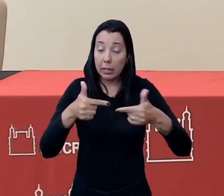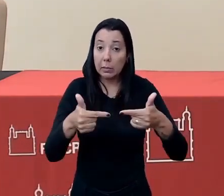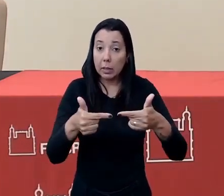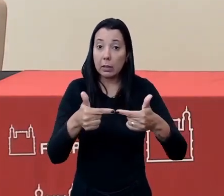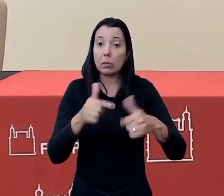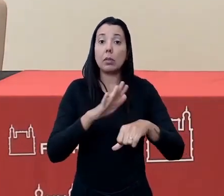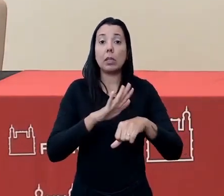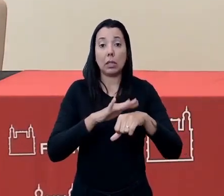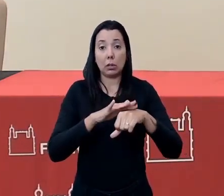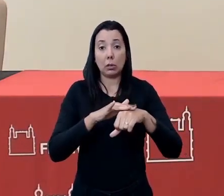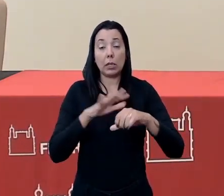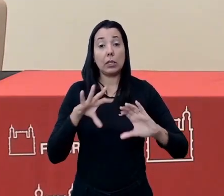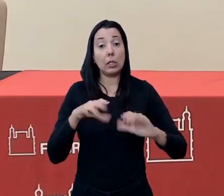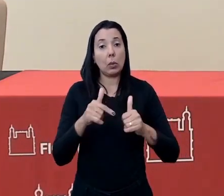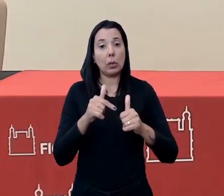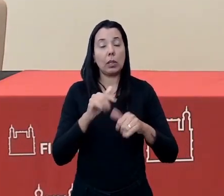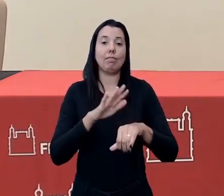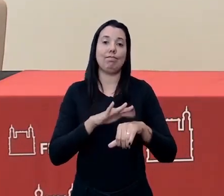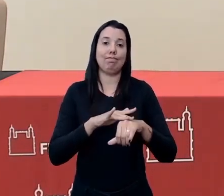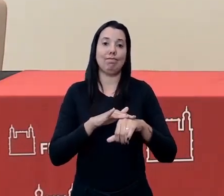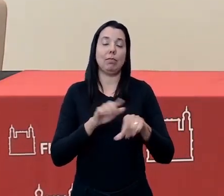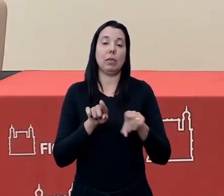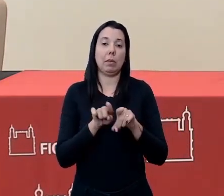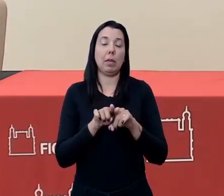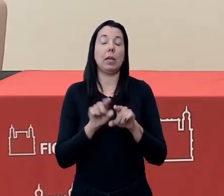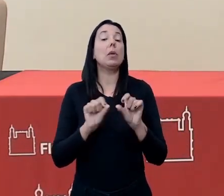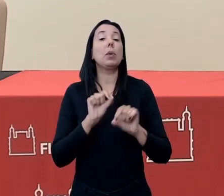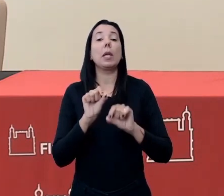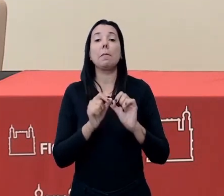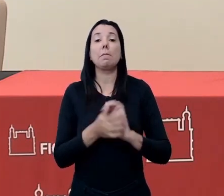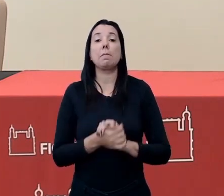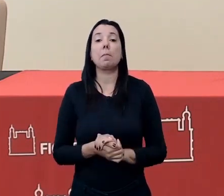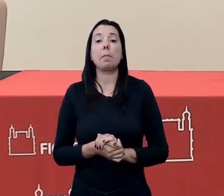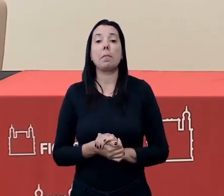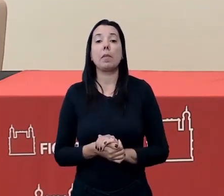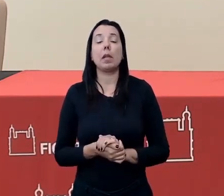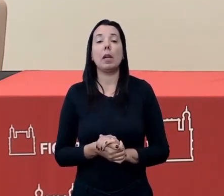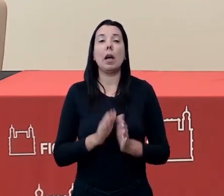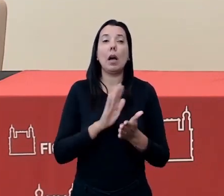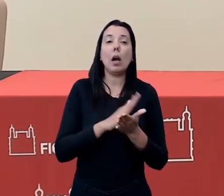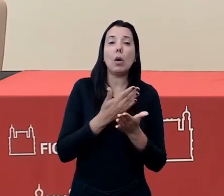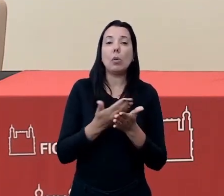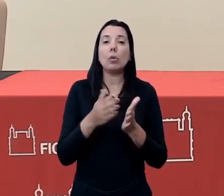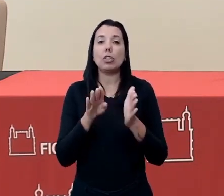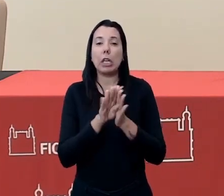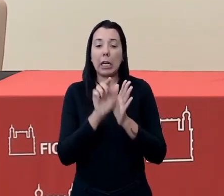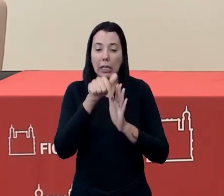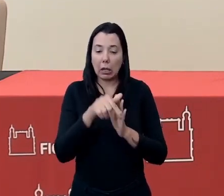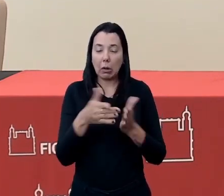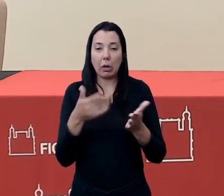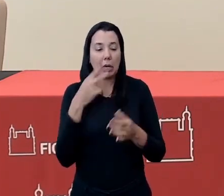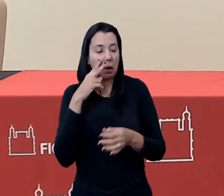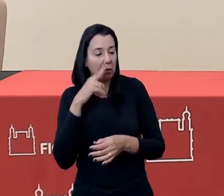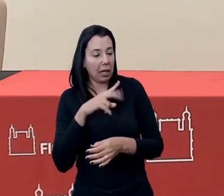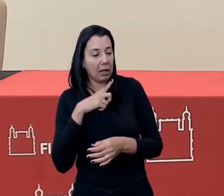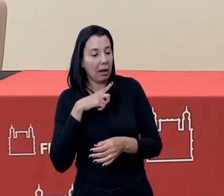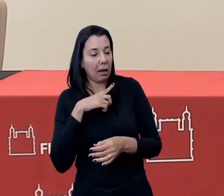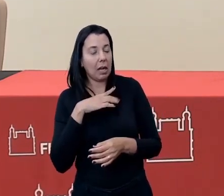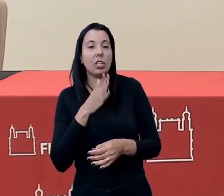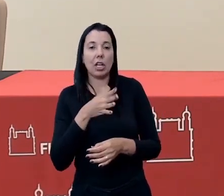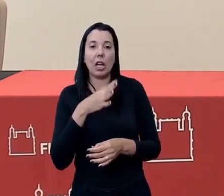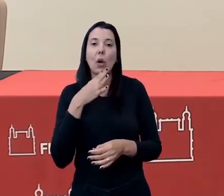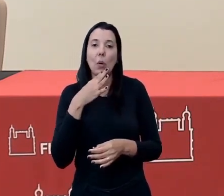dessa crise e de toda a pandemia. Então, assim, alguns estão chegando agora, provavelmente já